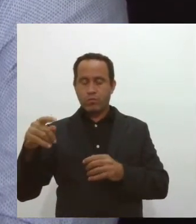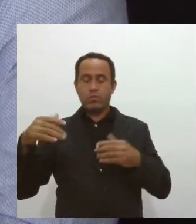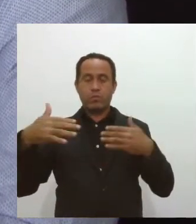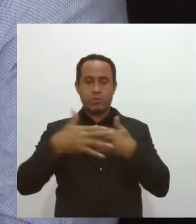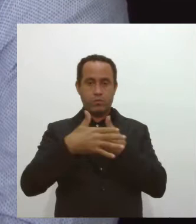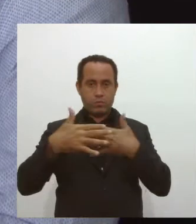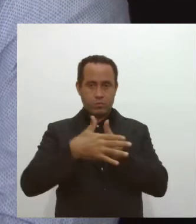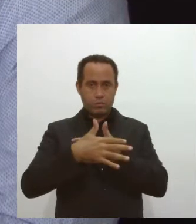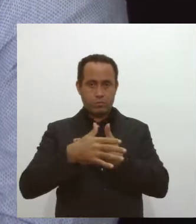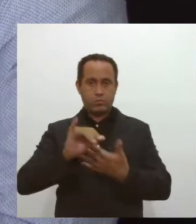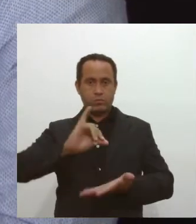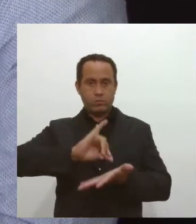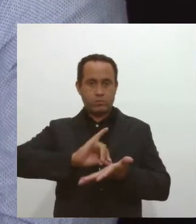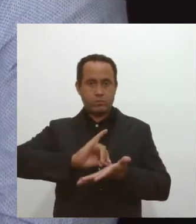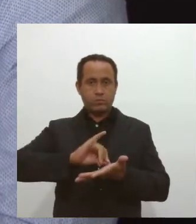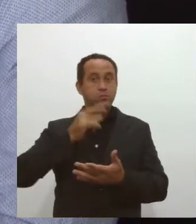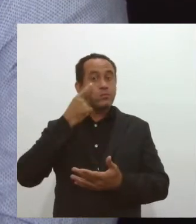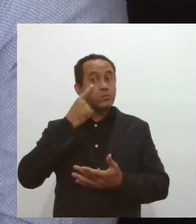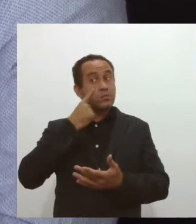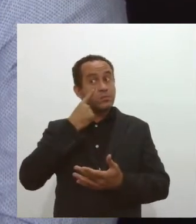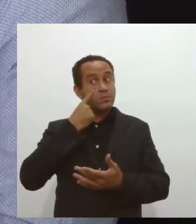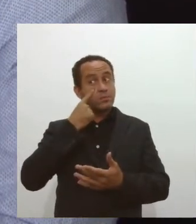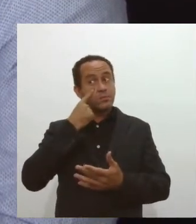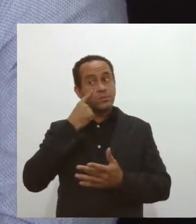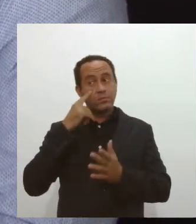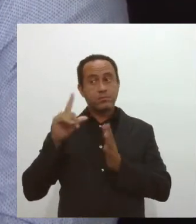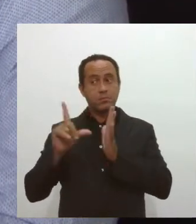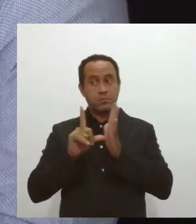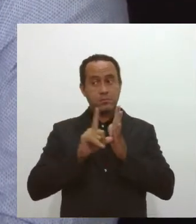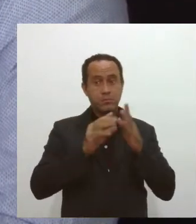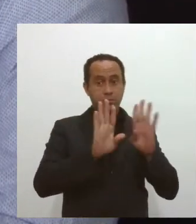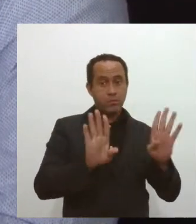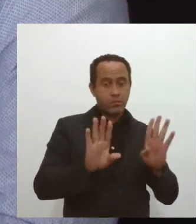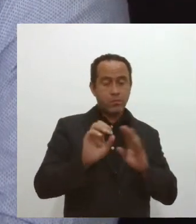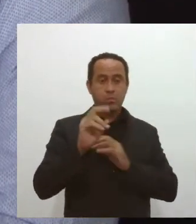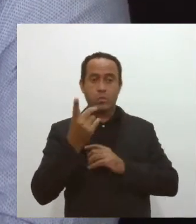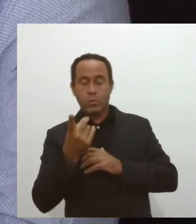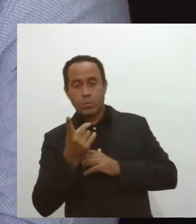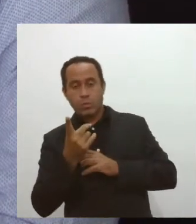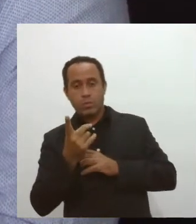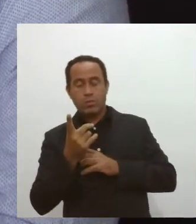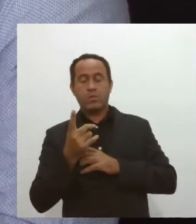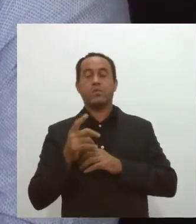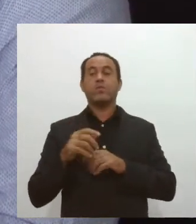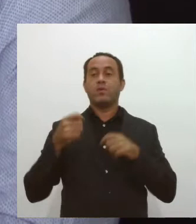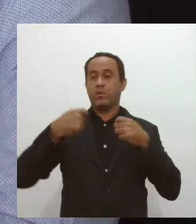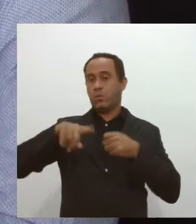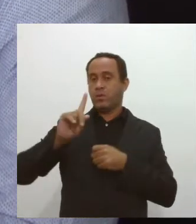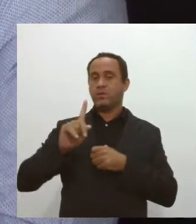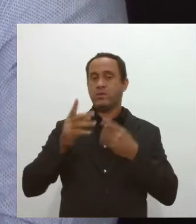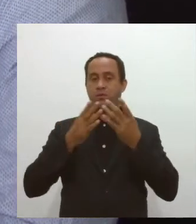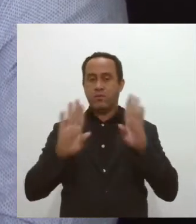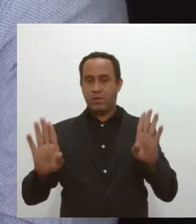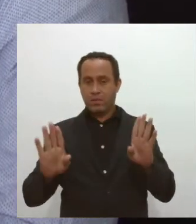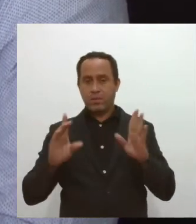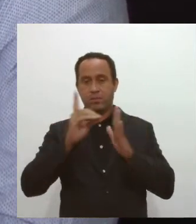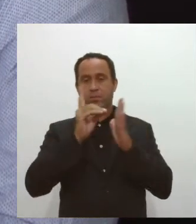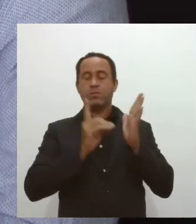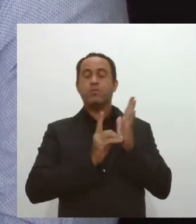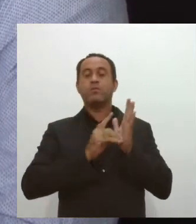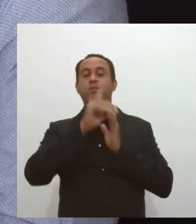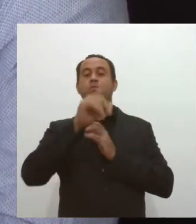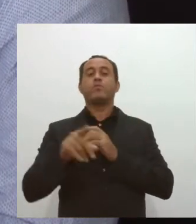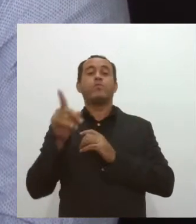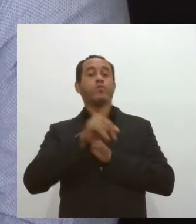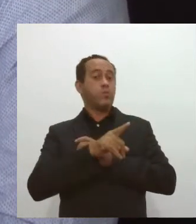para verificar se aqueles estabelecimentos que não foram considerados essenciais pelos decretos e pela resolução